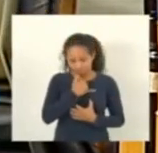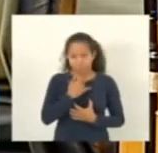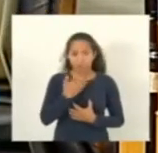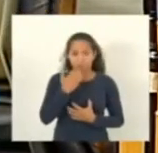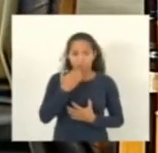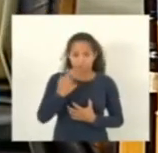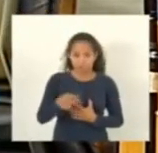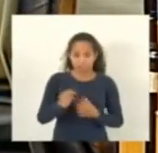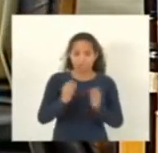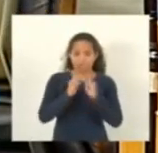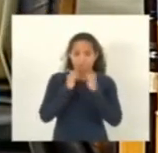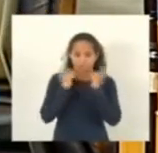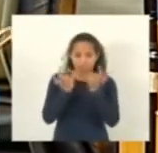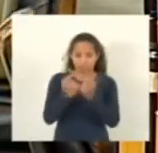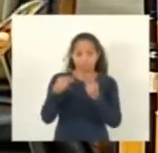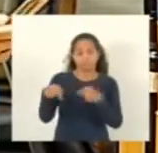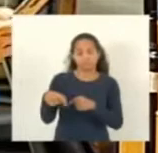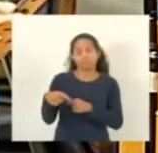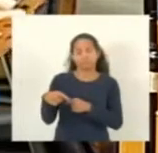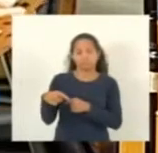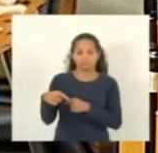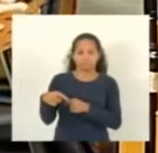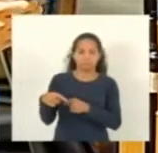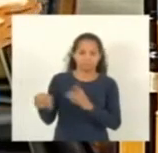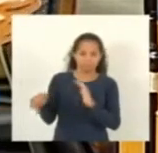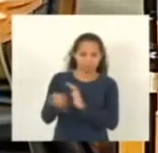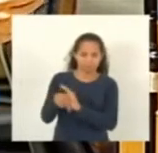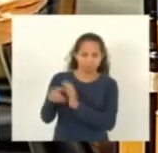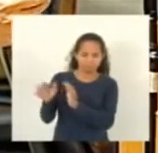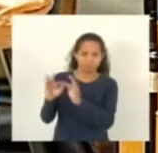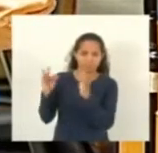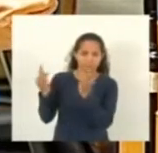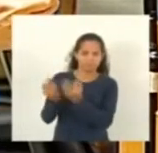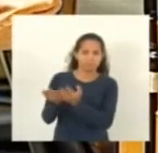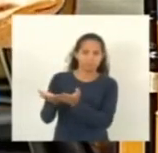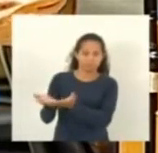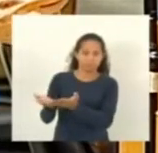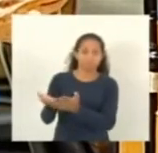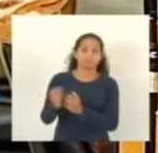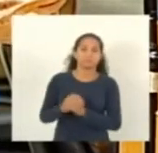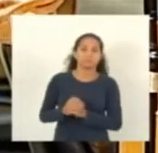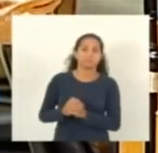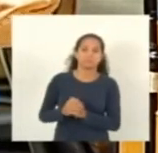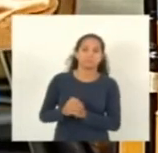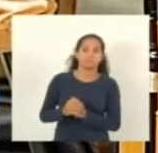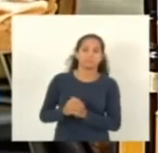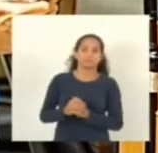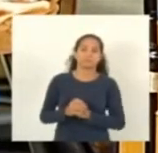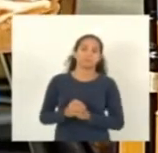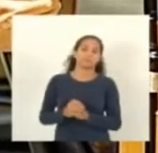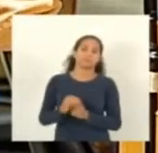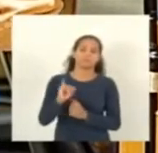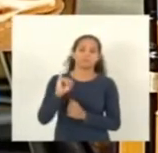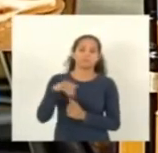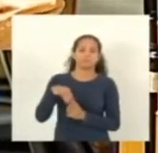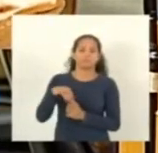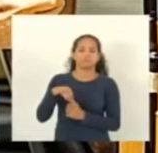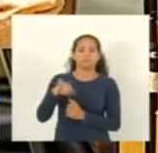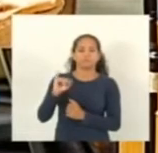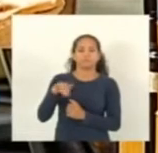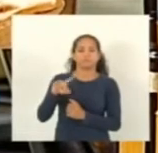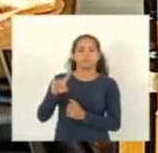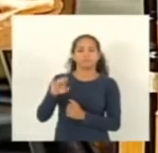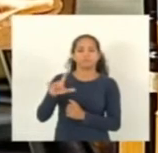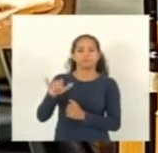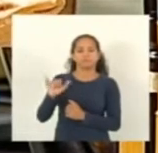casa envia um voto de pesar a família da dona umbelina pereira luz ela é